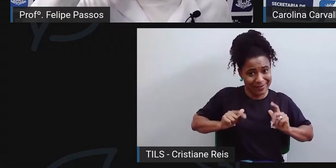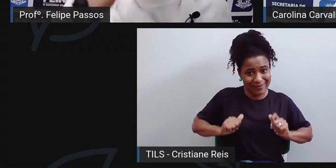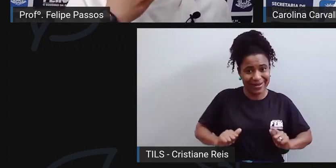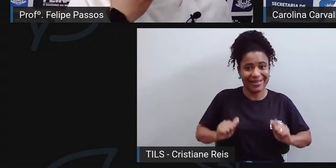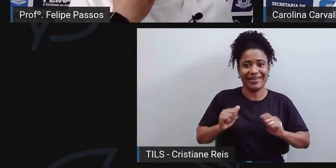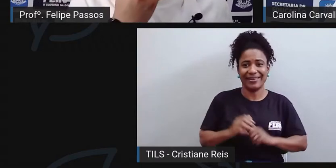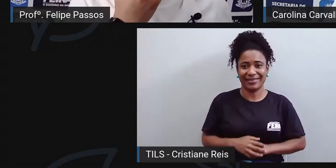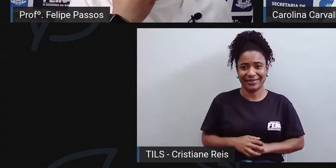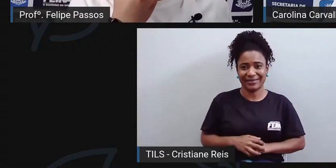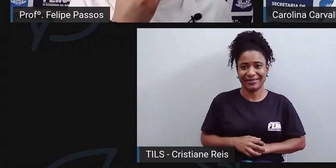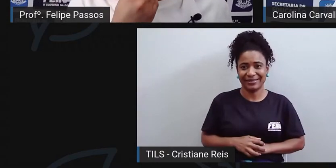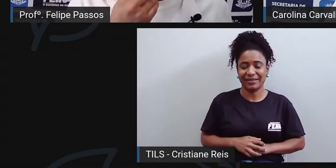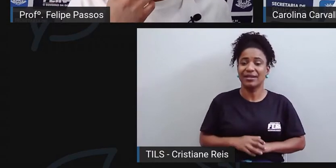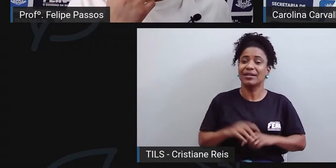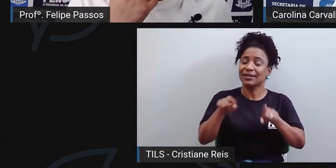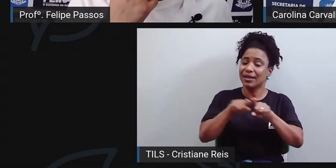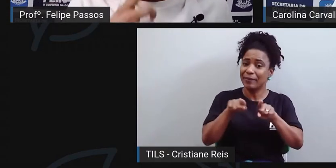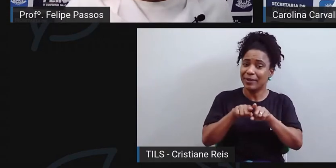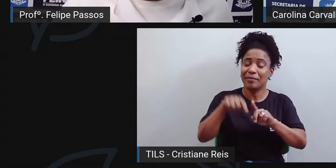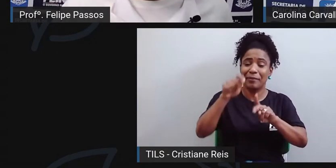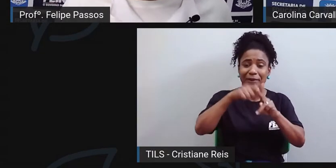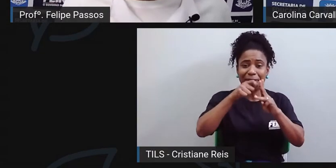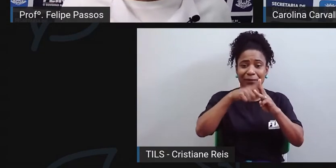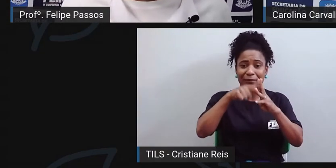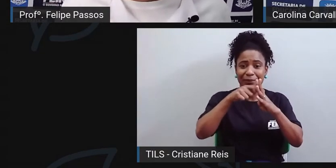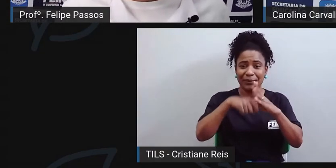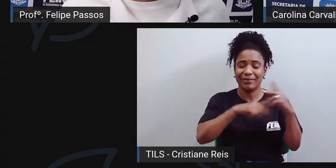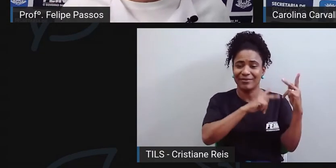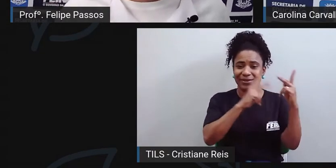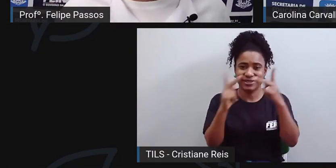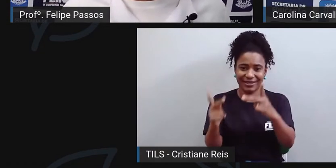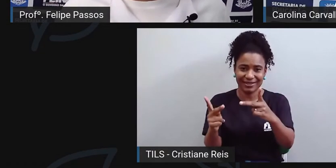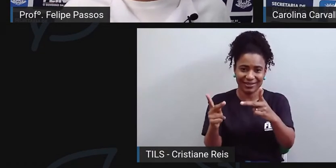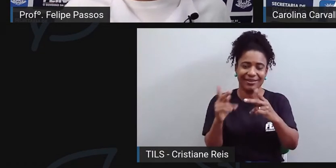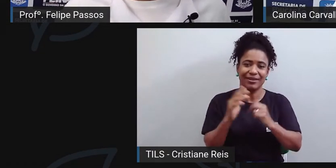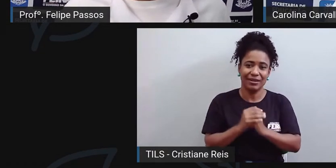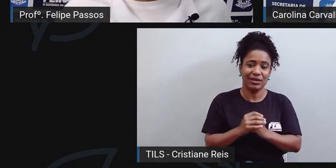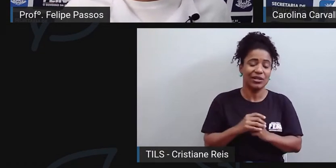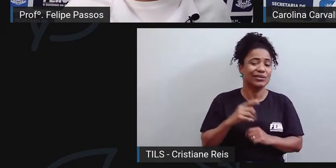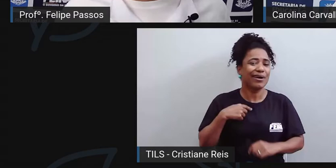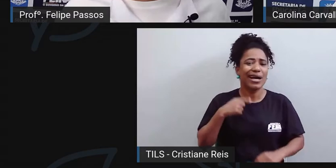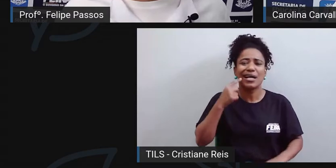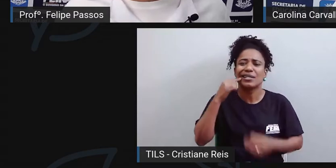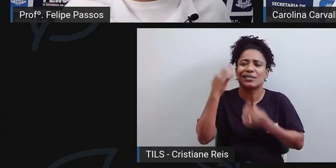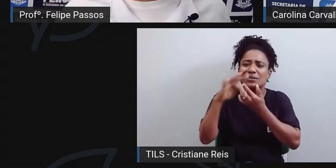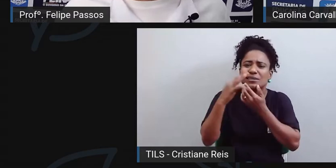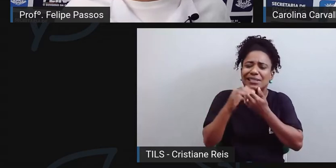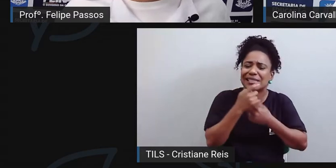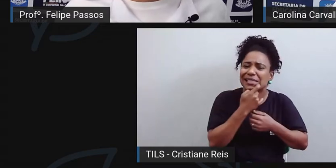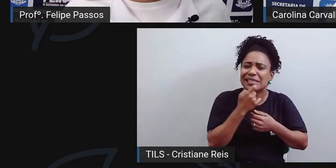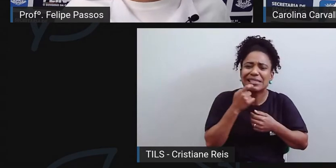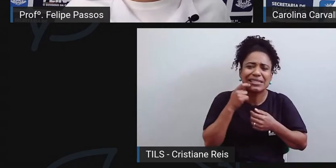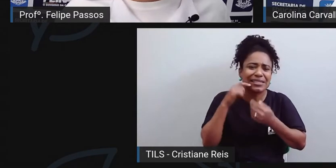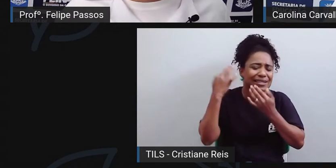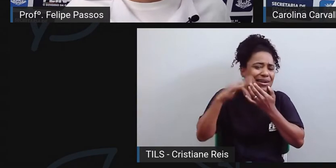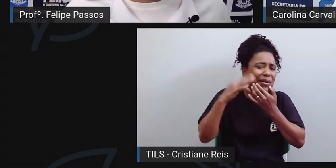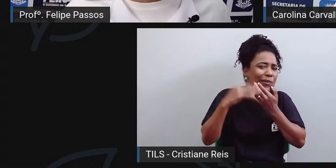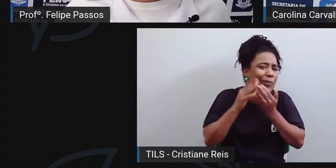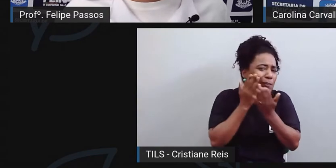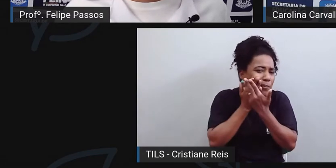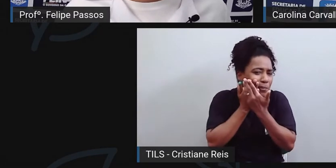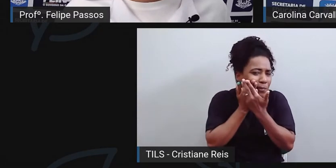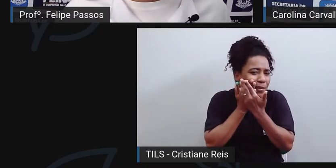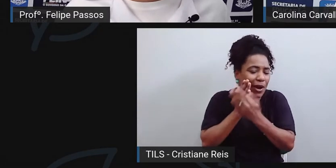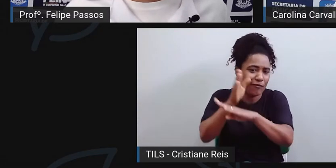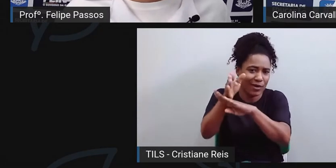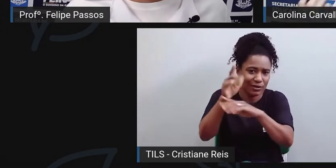de visita ao dentista, não apenas naquela situação de procurar quando sente algum problema, mas, da mesma